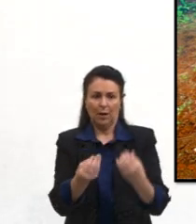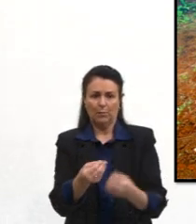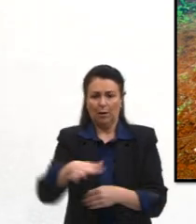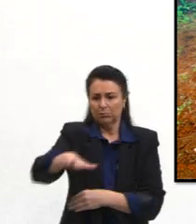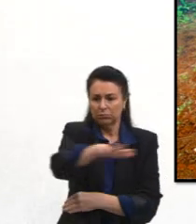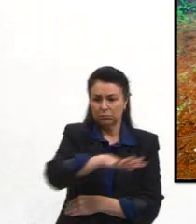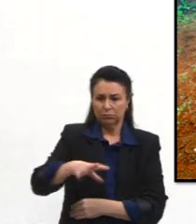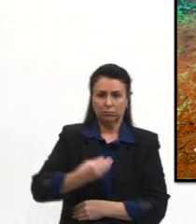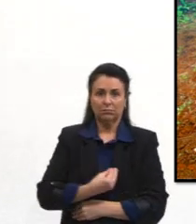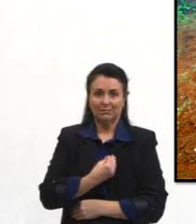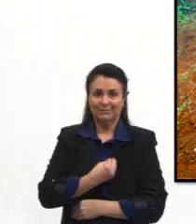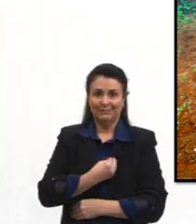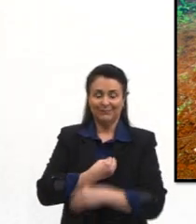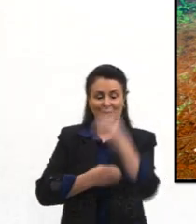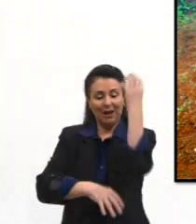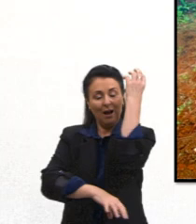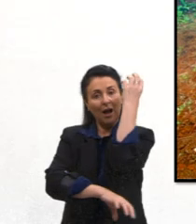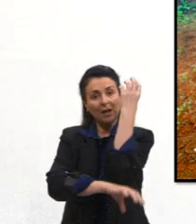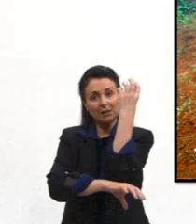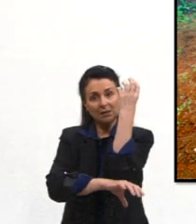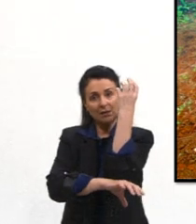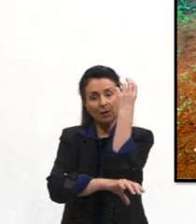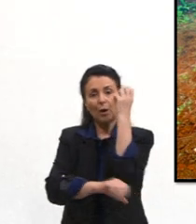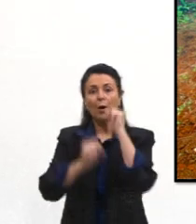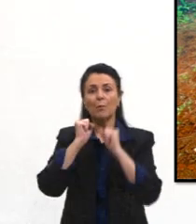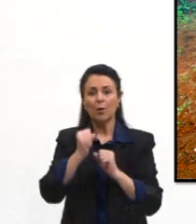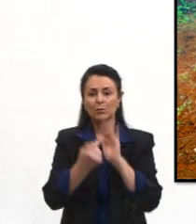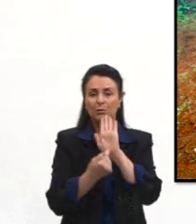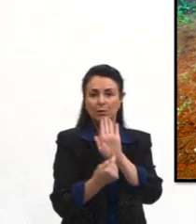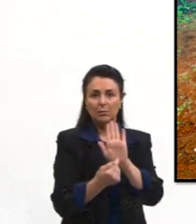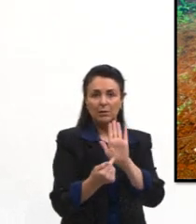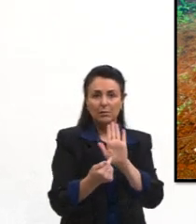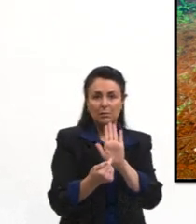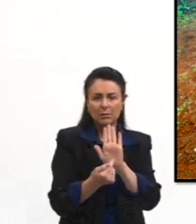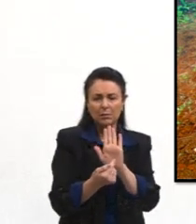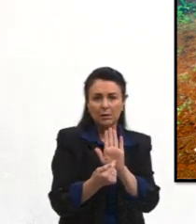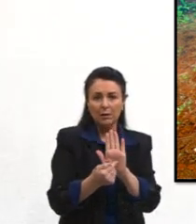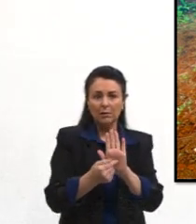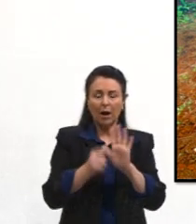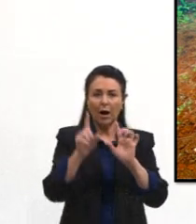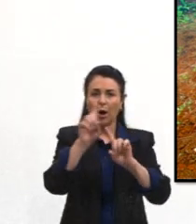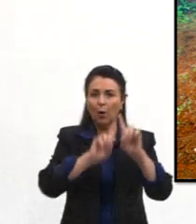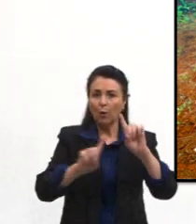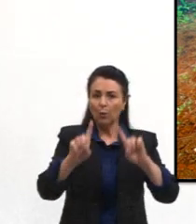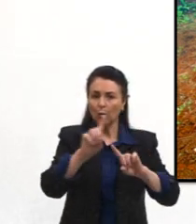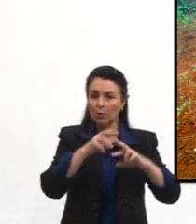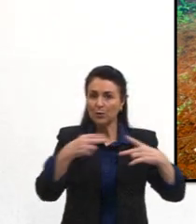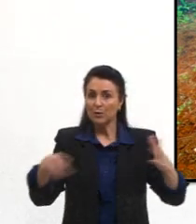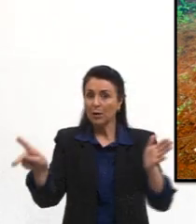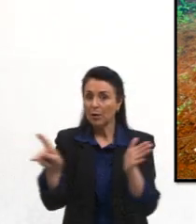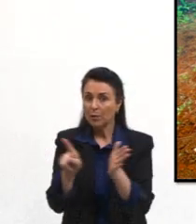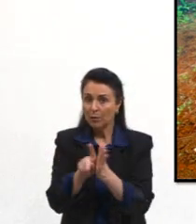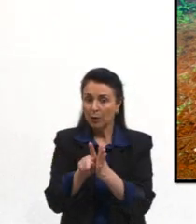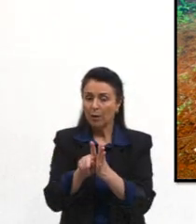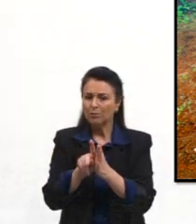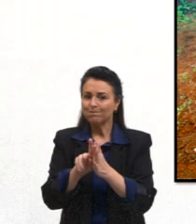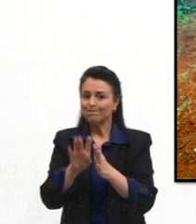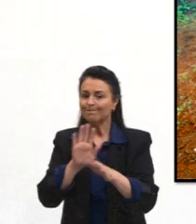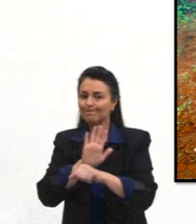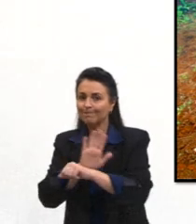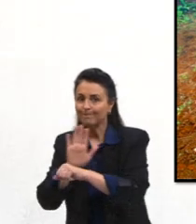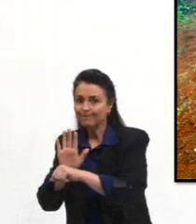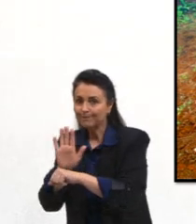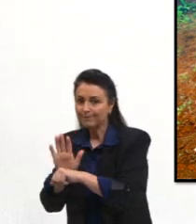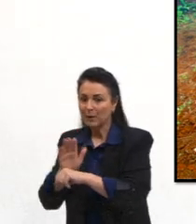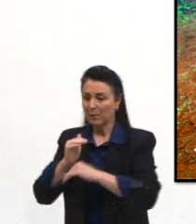As raízes, então, puderam apresentar determinadas especializações que contribuíssem para o seu